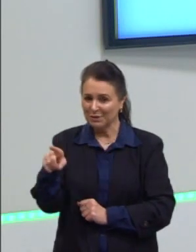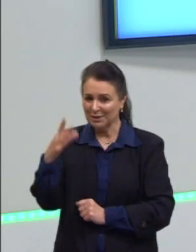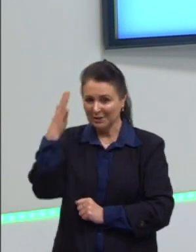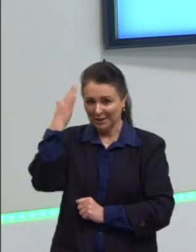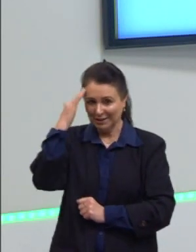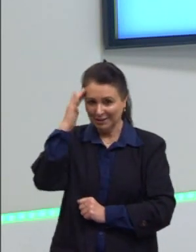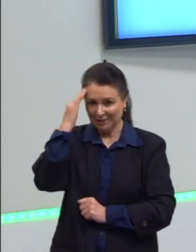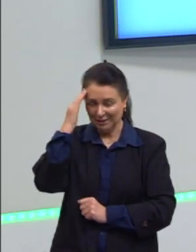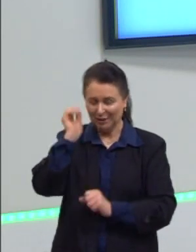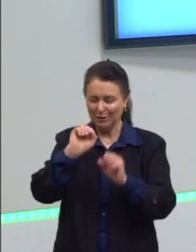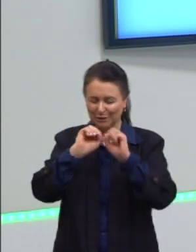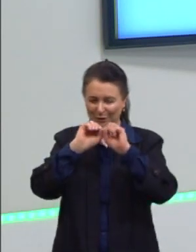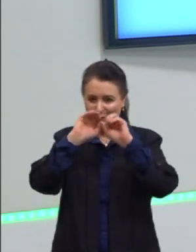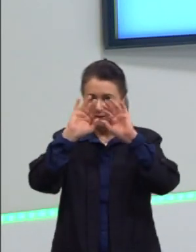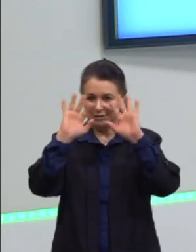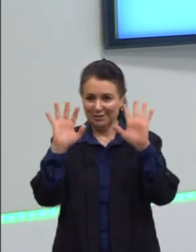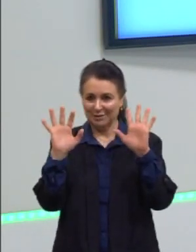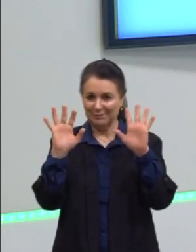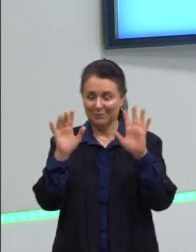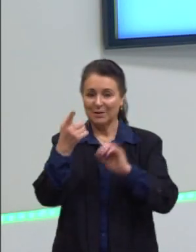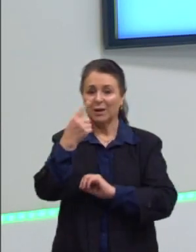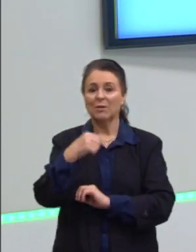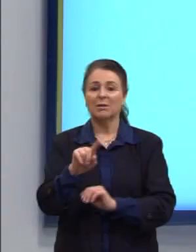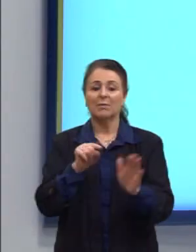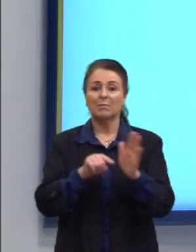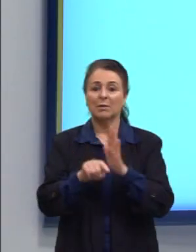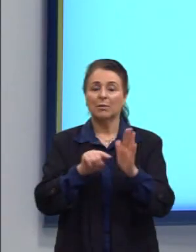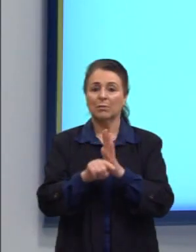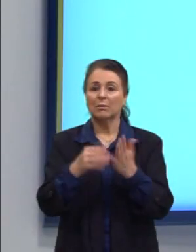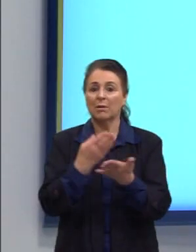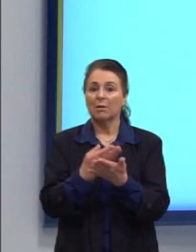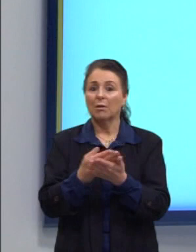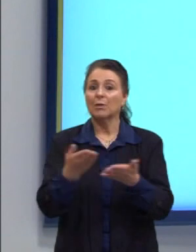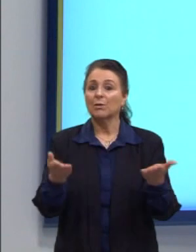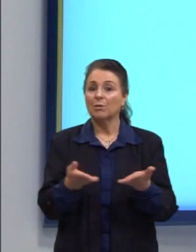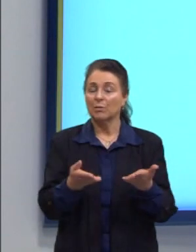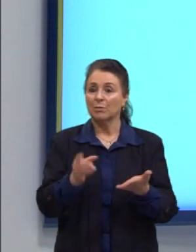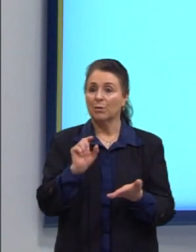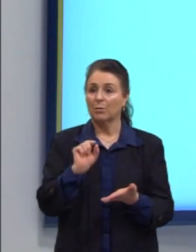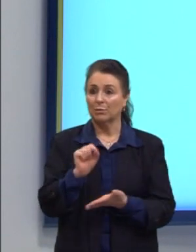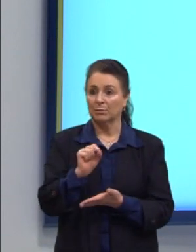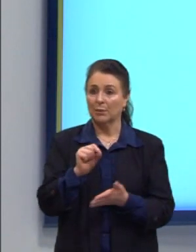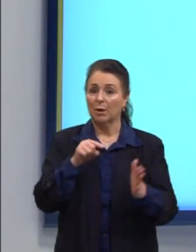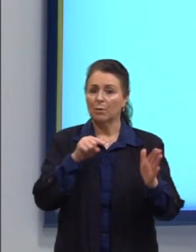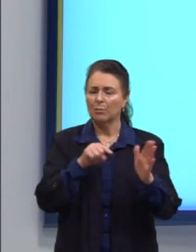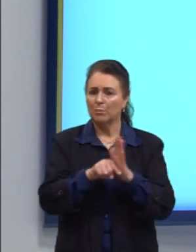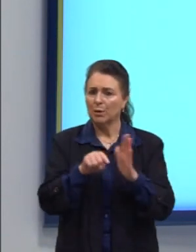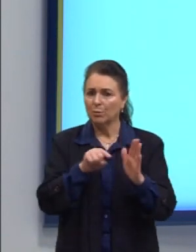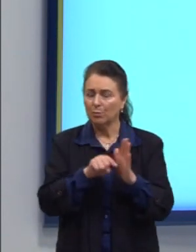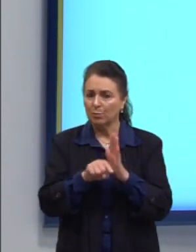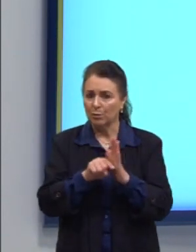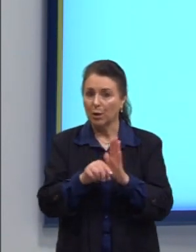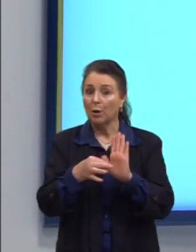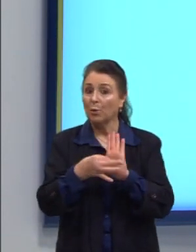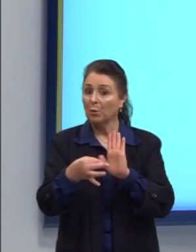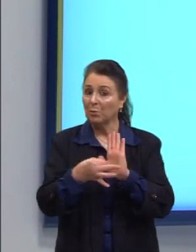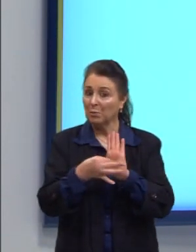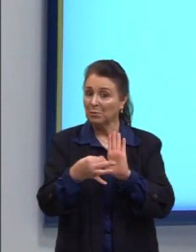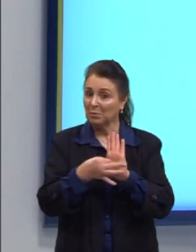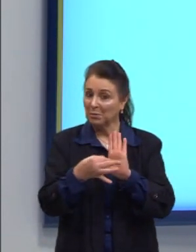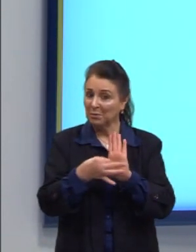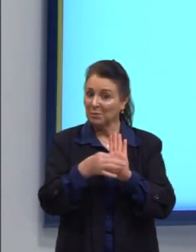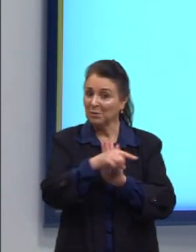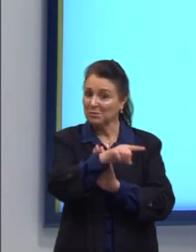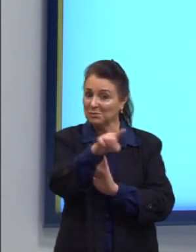tenha ficado claro. A próxima questão da aula de hoje, então, é a questão que foi sugerida aí por vocês.